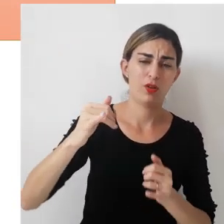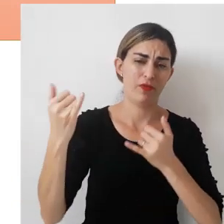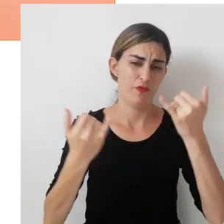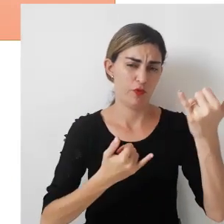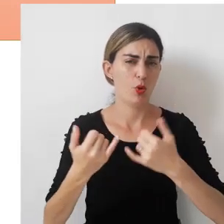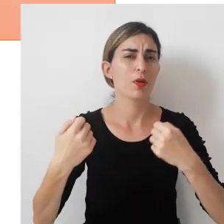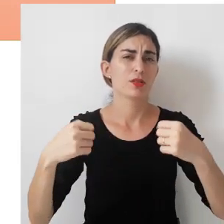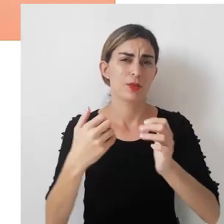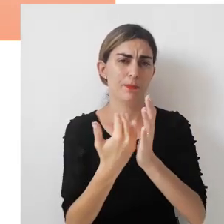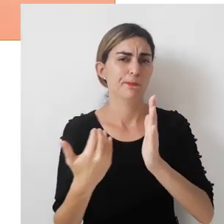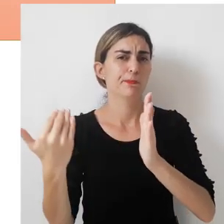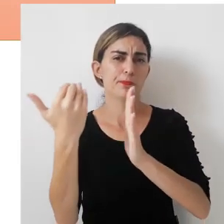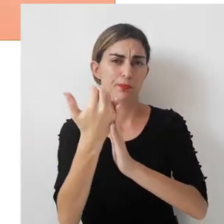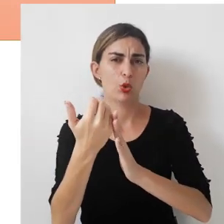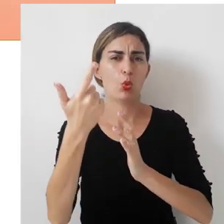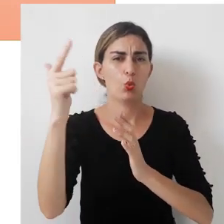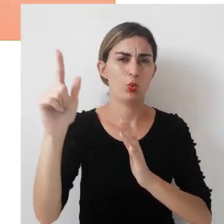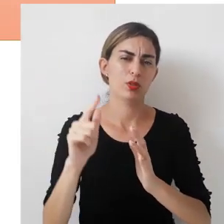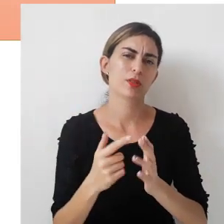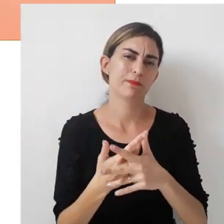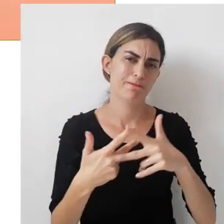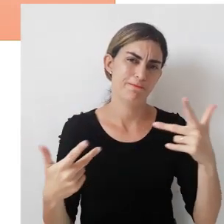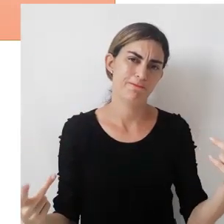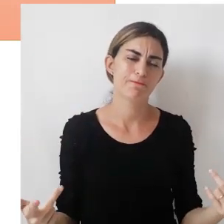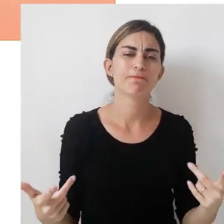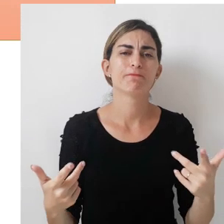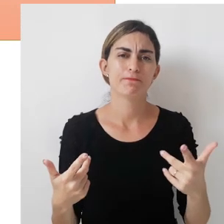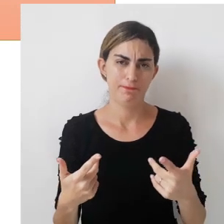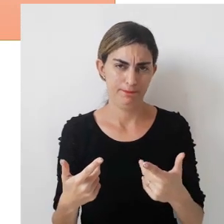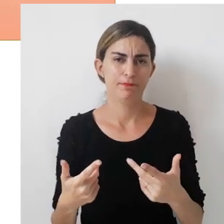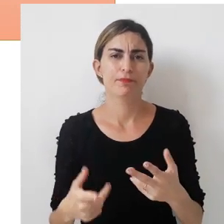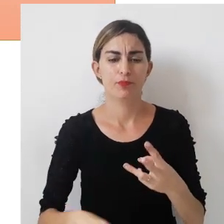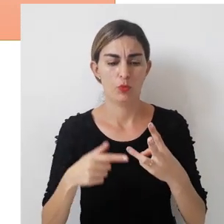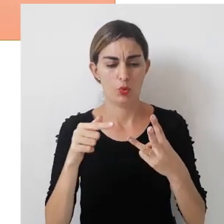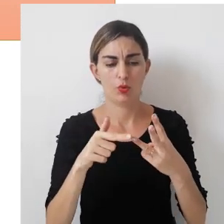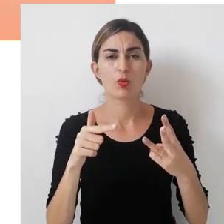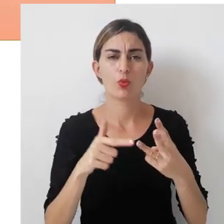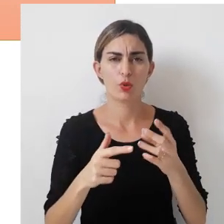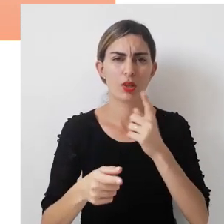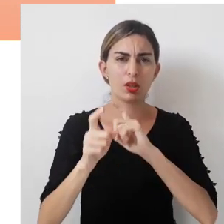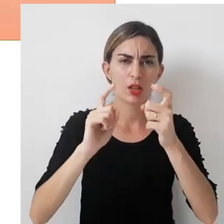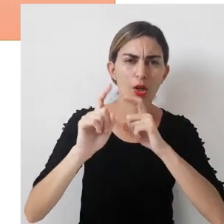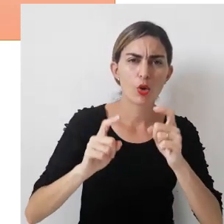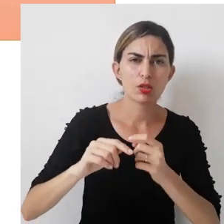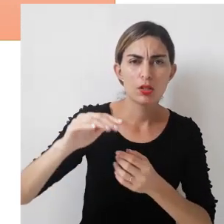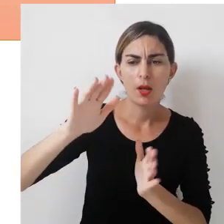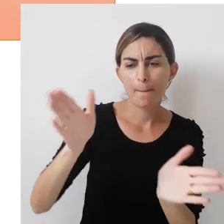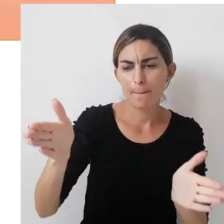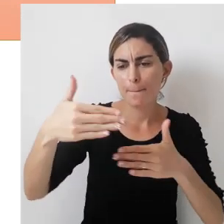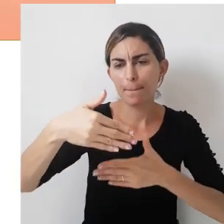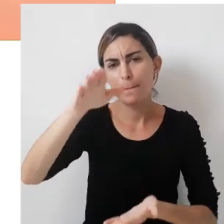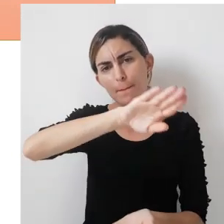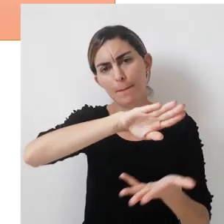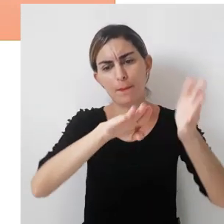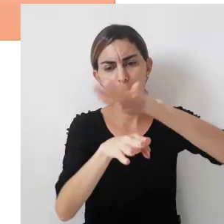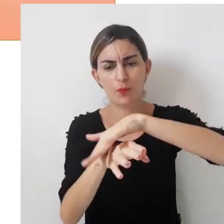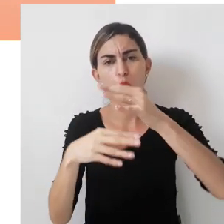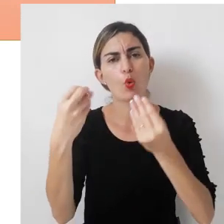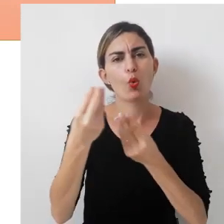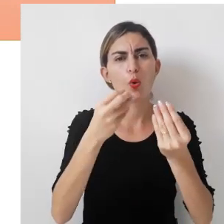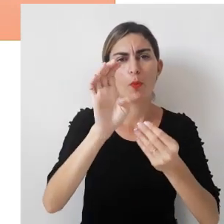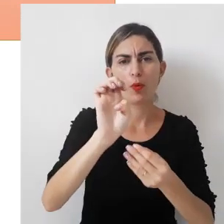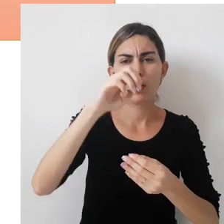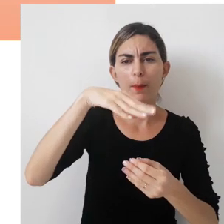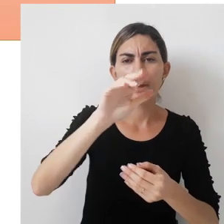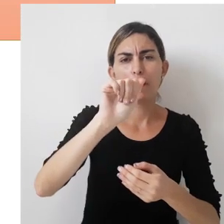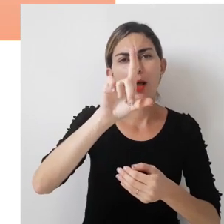informações são acrescidas por outras muito mais complexas. Tá bom? E, por último, negociações com embalagem. A embalagem